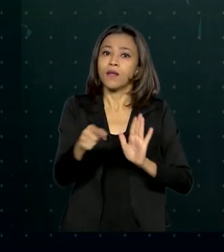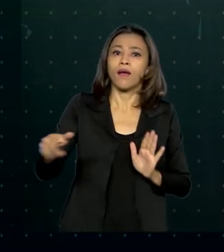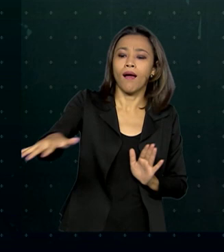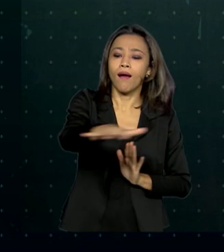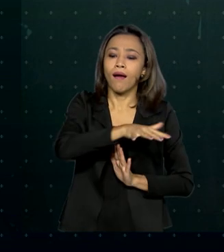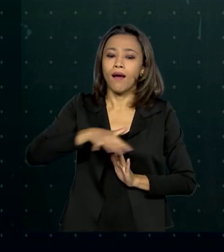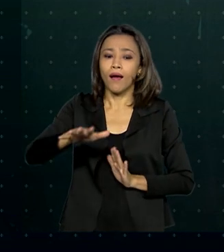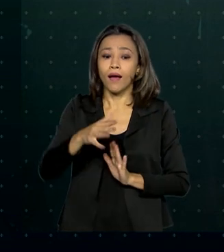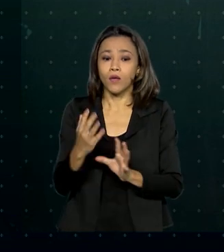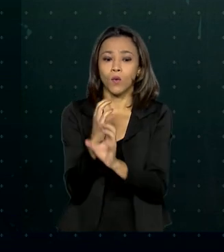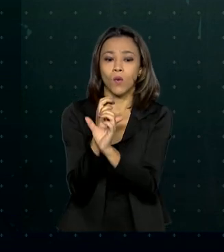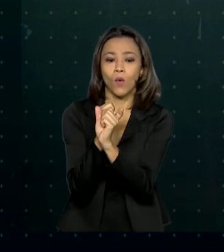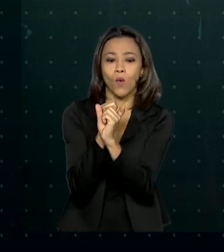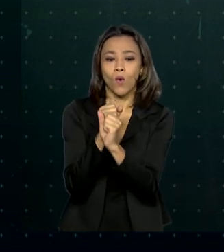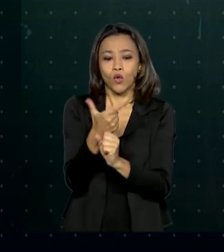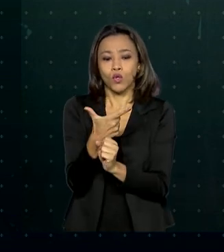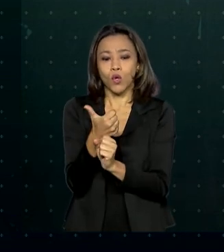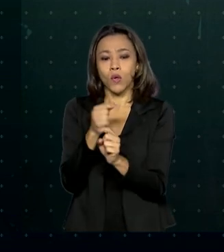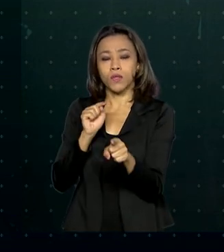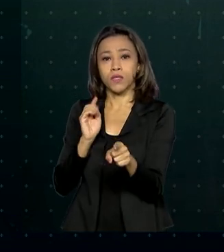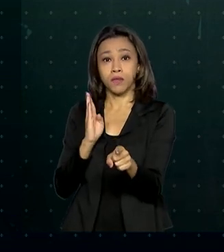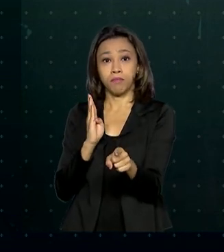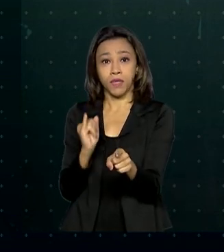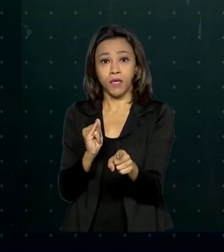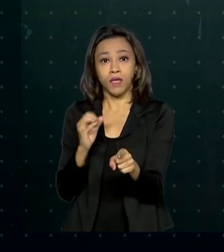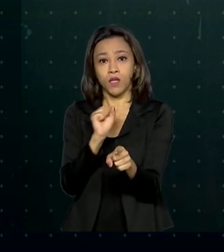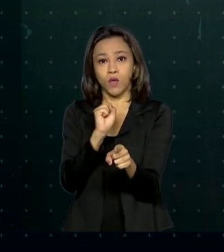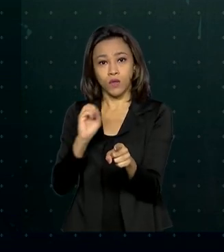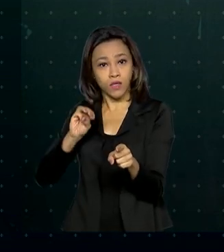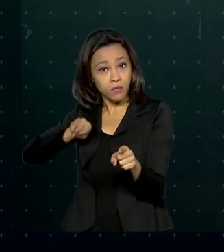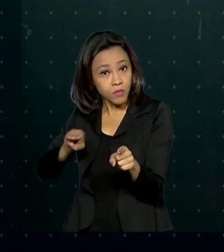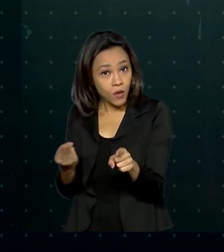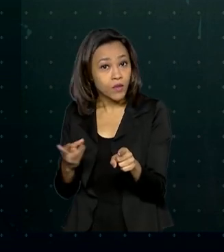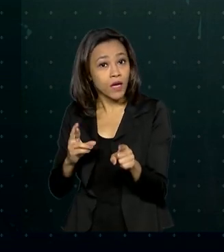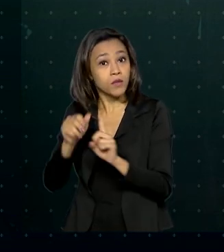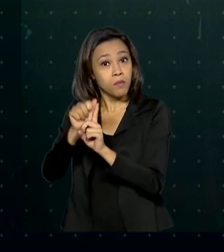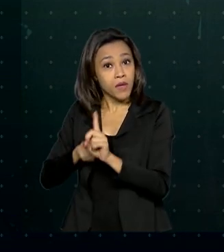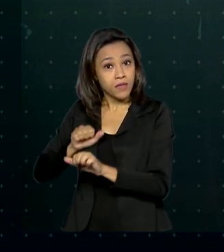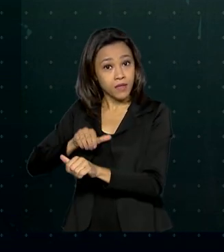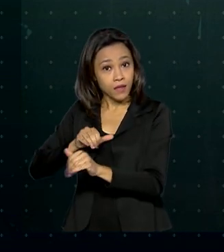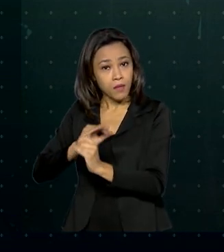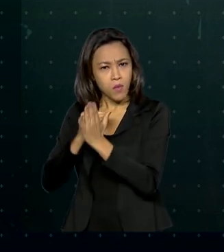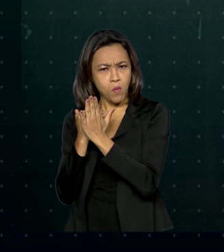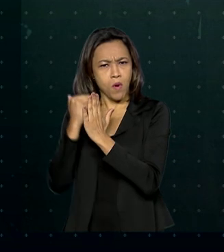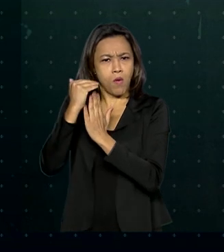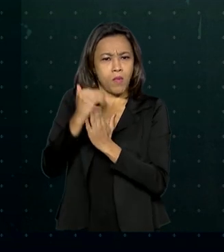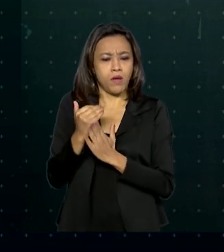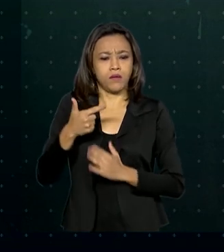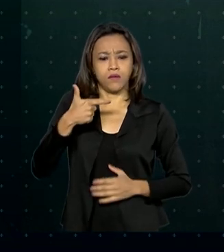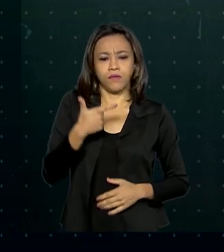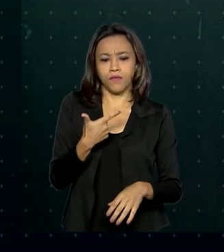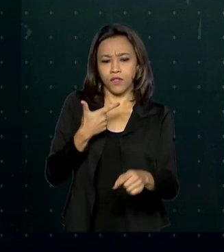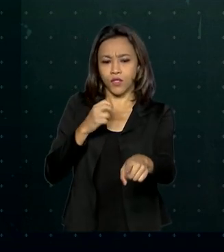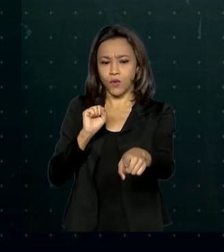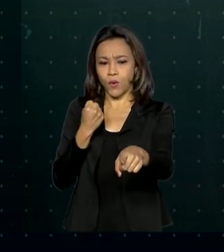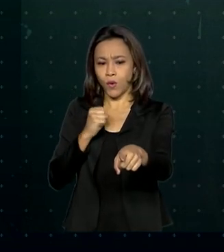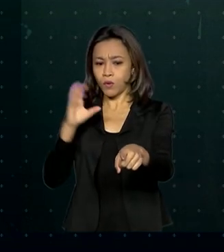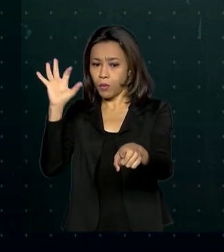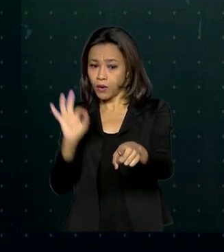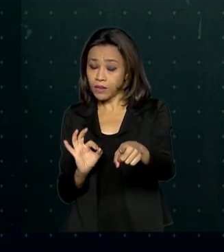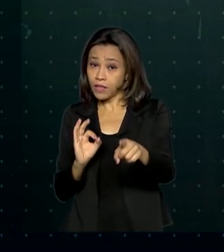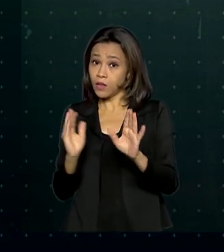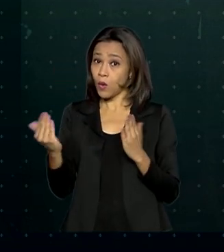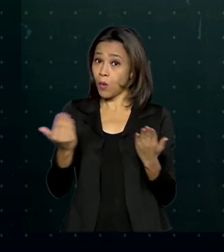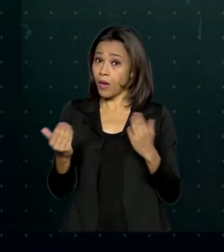faturou R 12,8 bilhões em setembro, um crescimento de 28% em relação